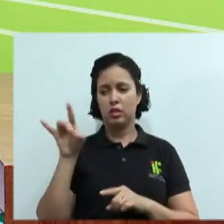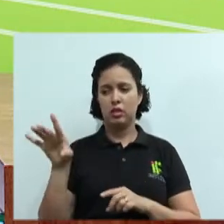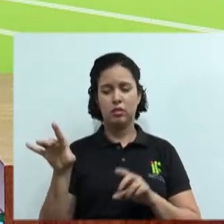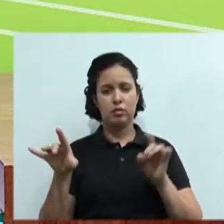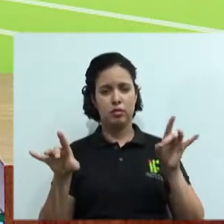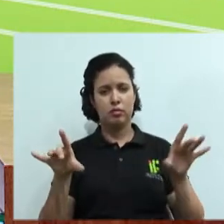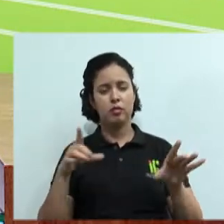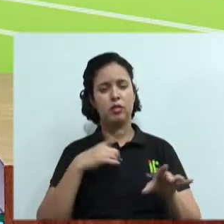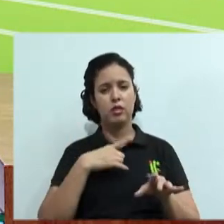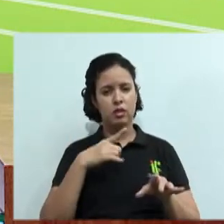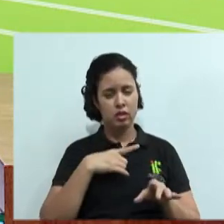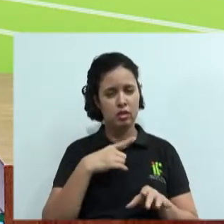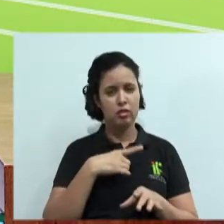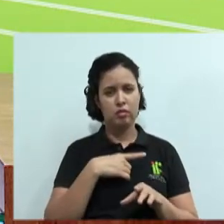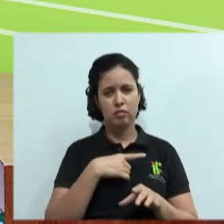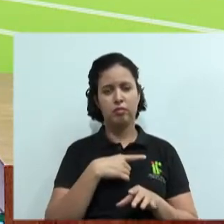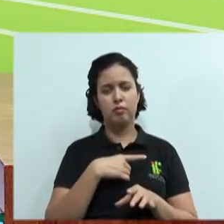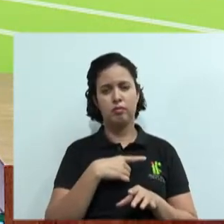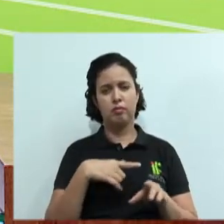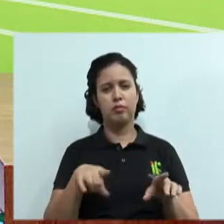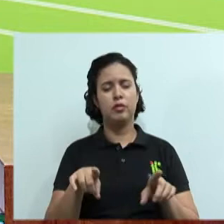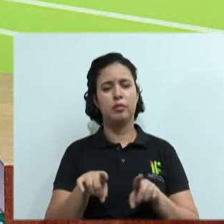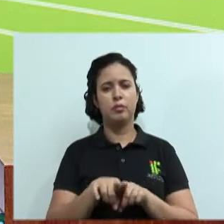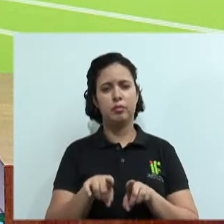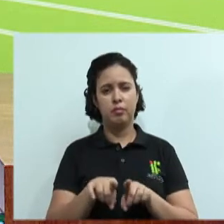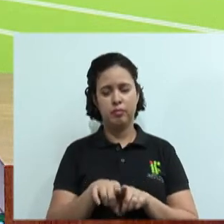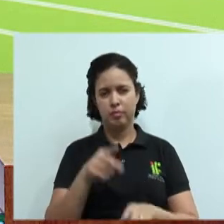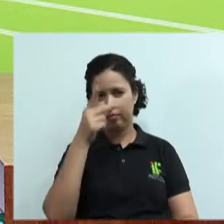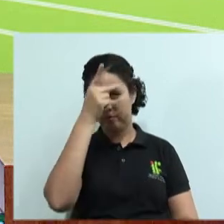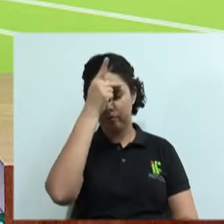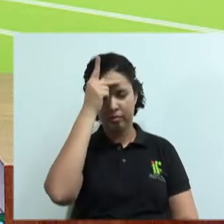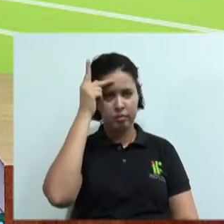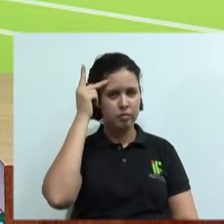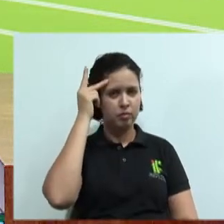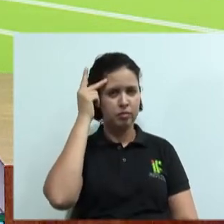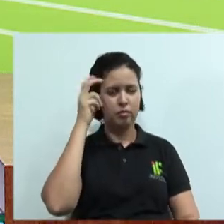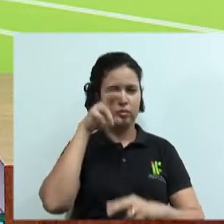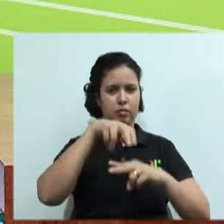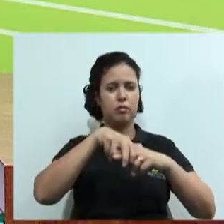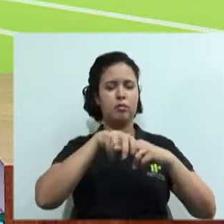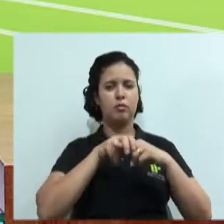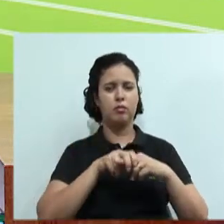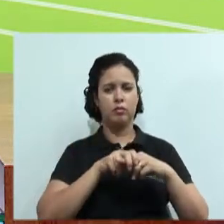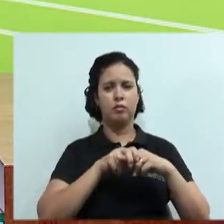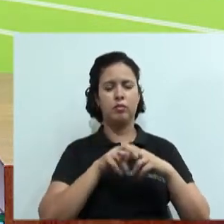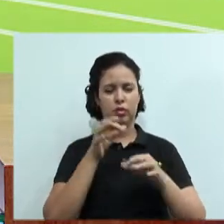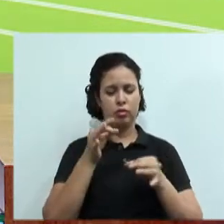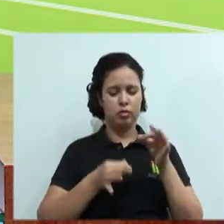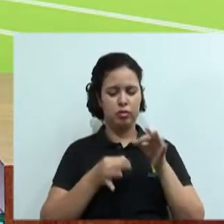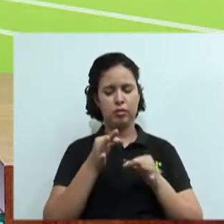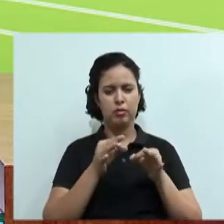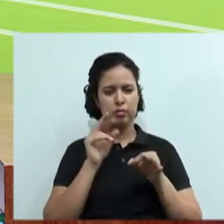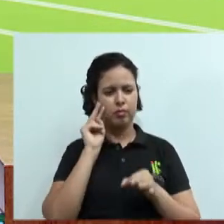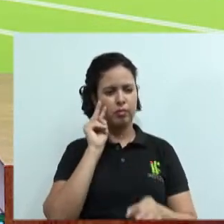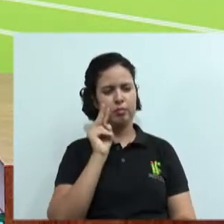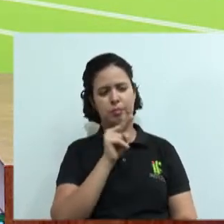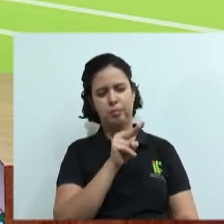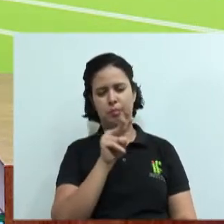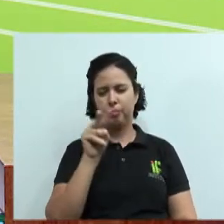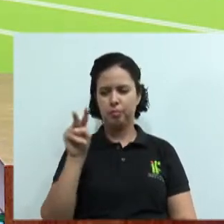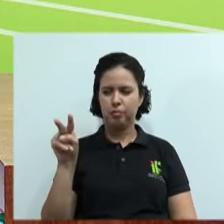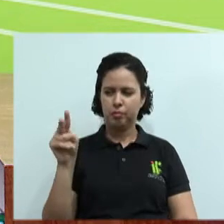a sua parte. E o juiz, né, que é aquele que assiste a tudo, verifica lá qual é a acusação, qual é a